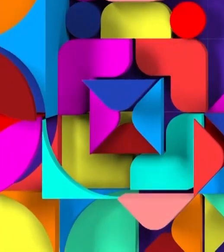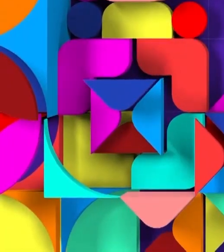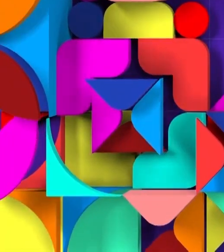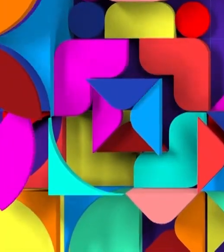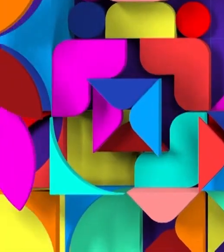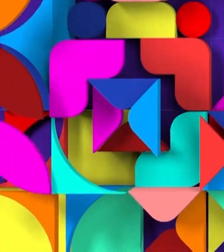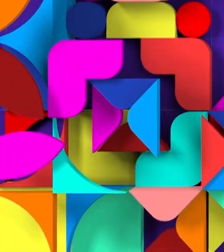Legenda Sônia Ruberti Legenda por Sônia Ruberti